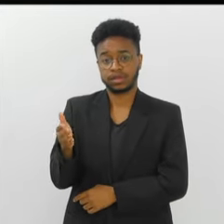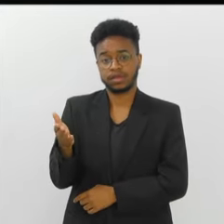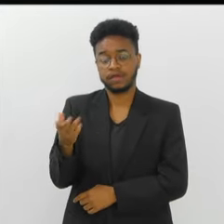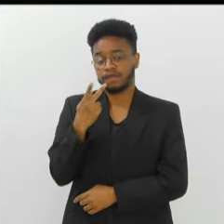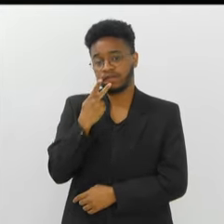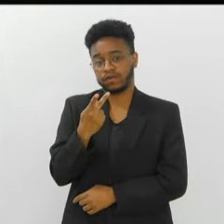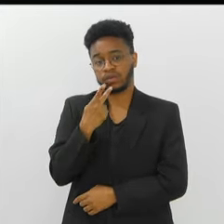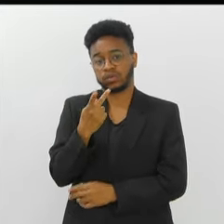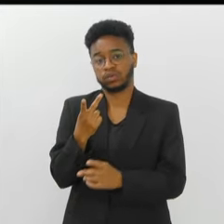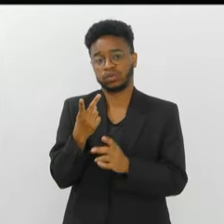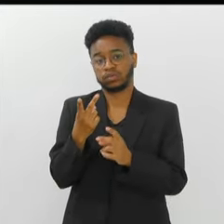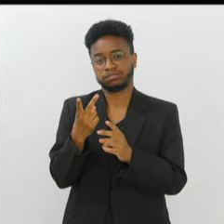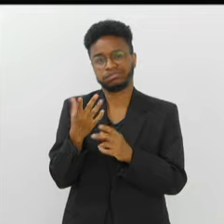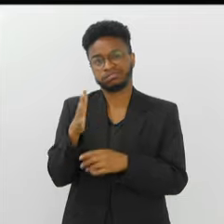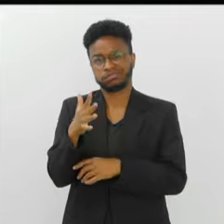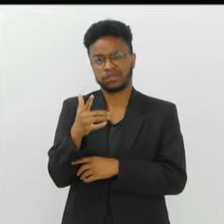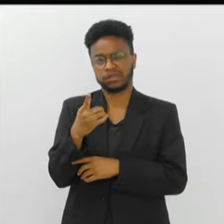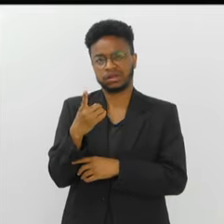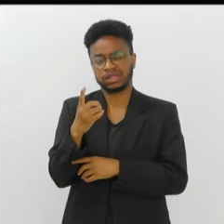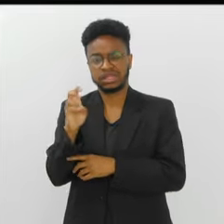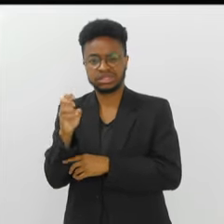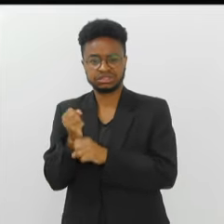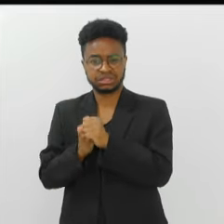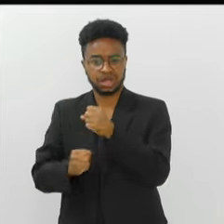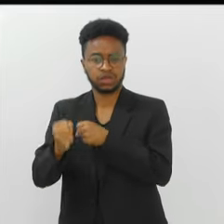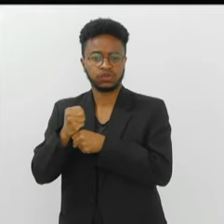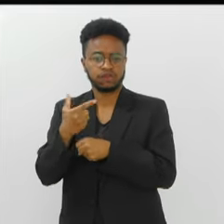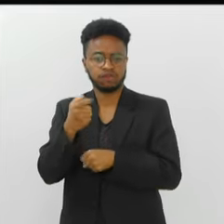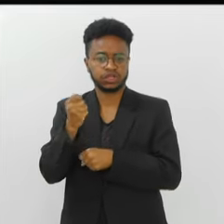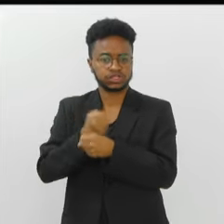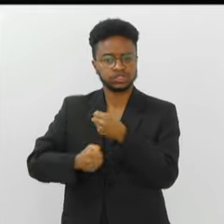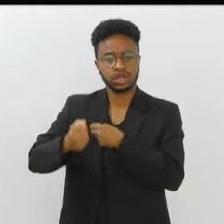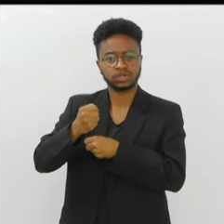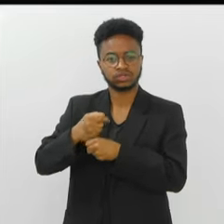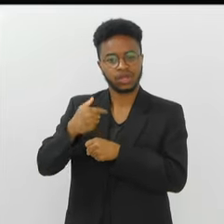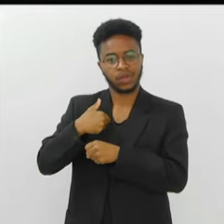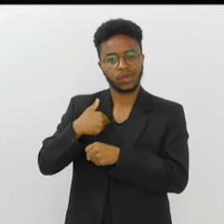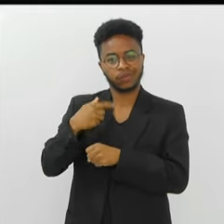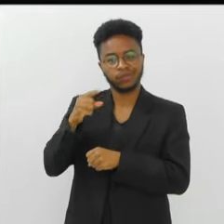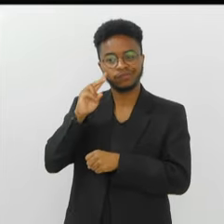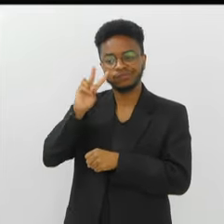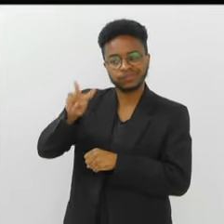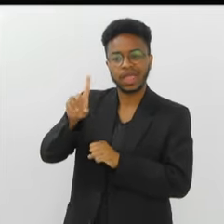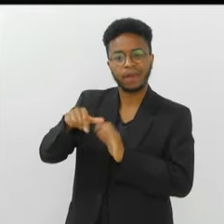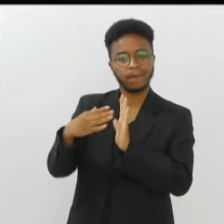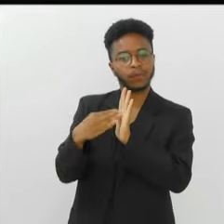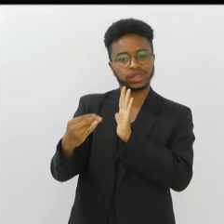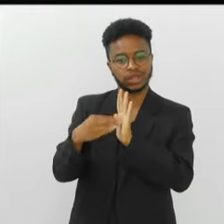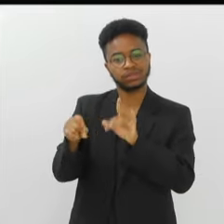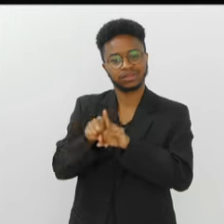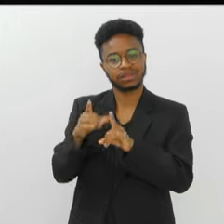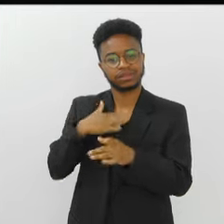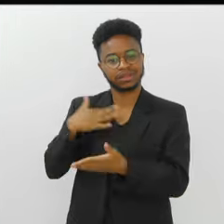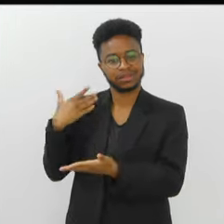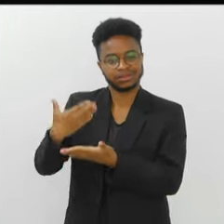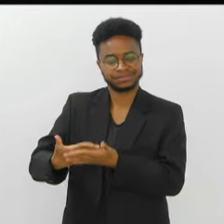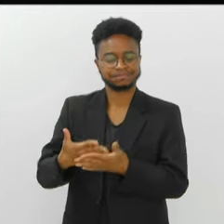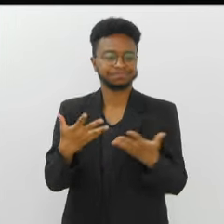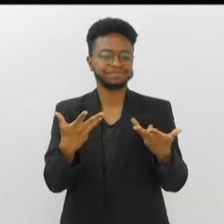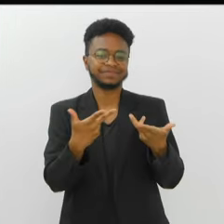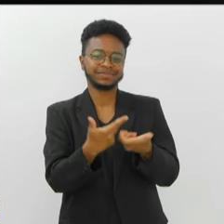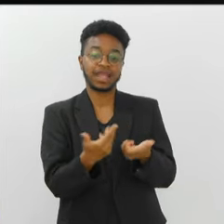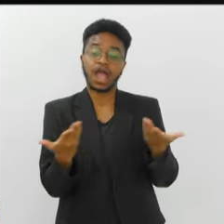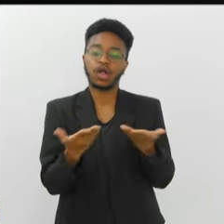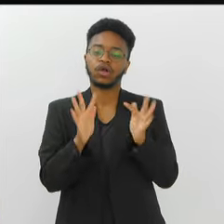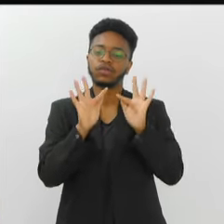como eu disse, a questão de 20 ou 15 anos atrás estava me inspirando também a desenvolver essa trajetória.